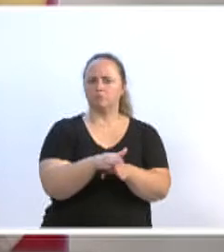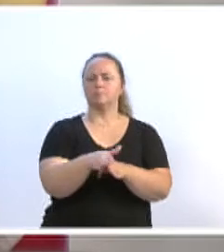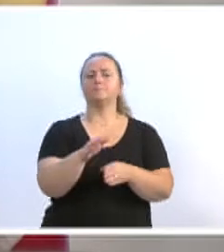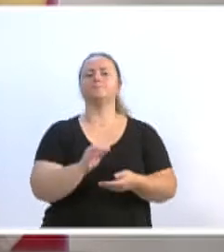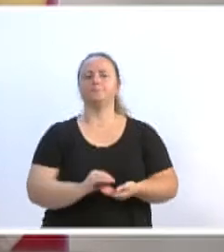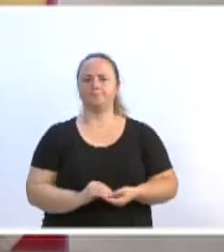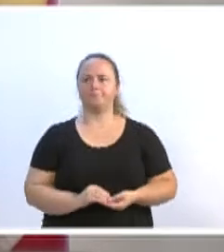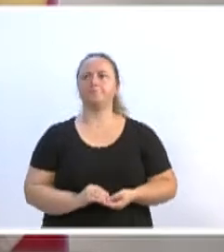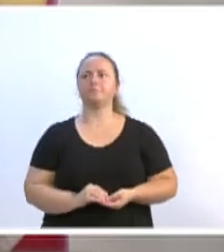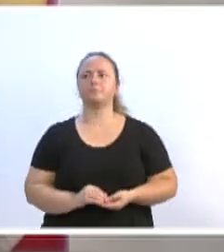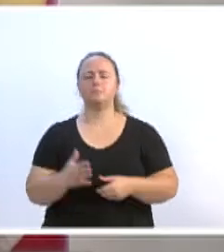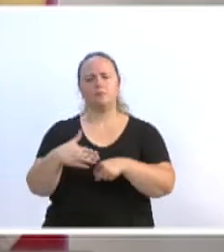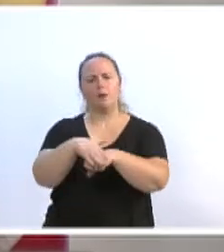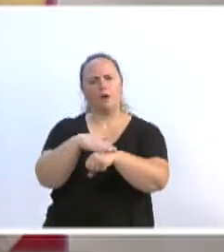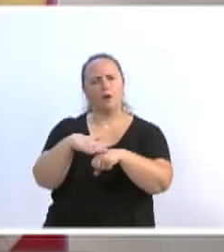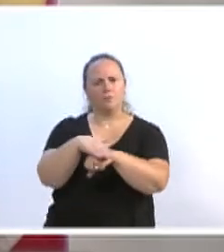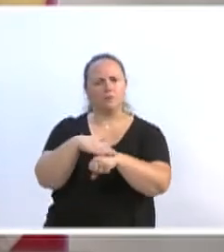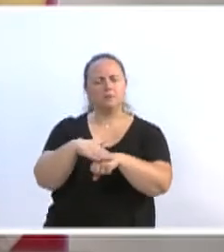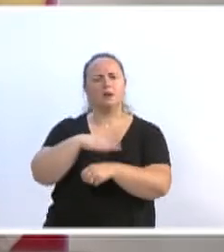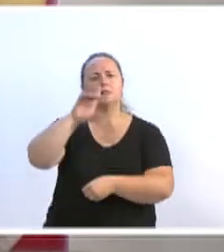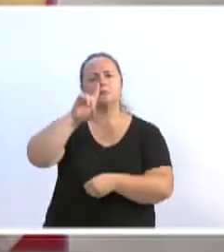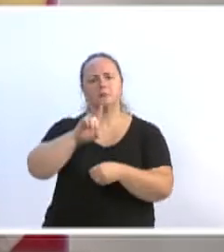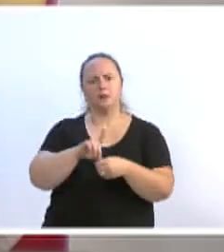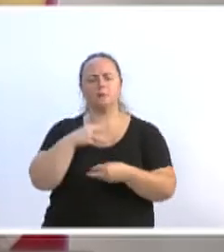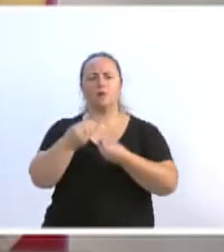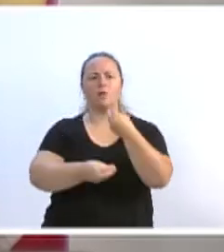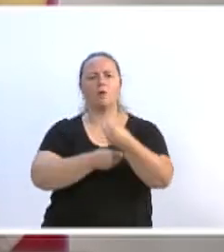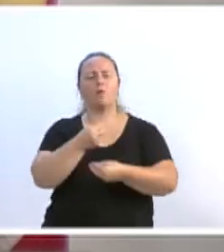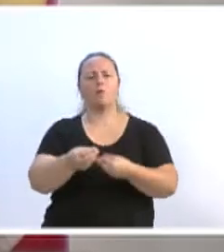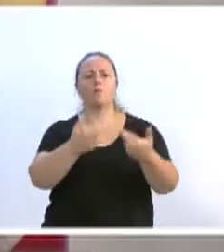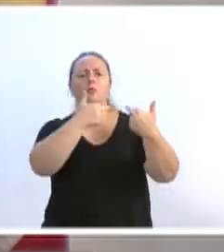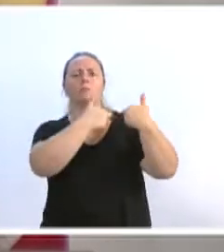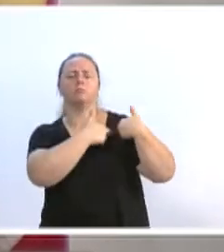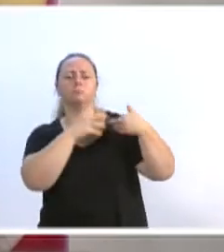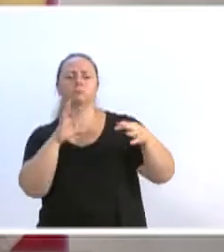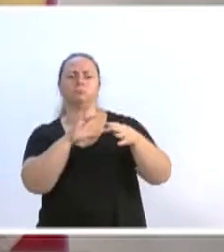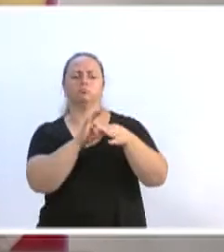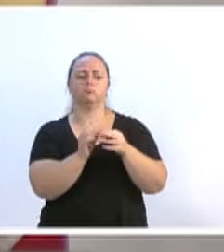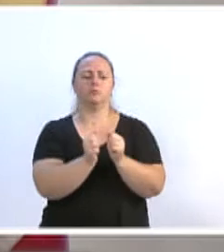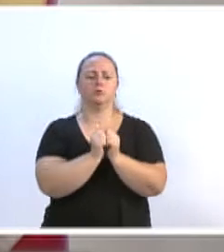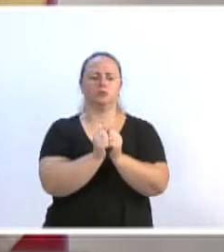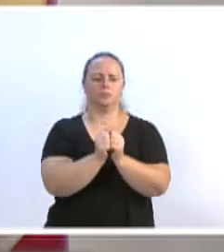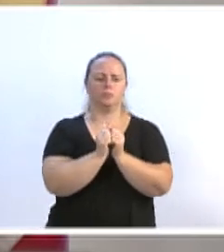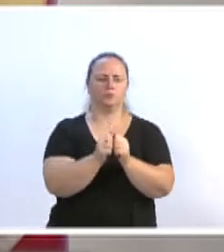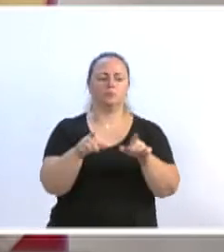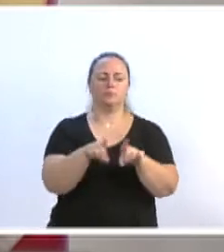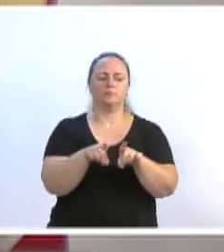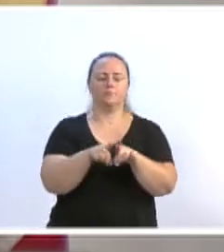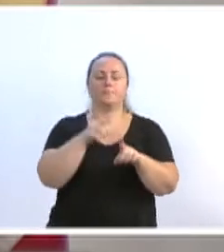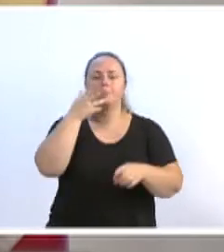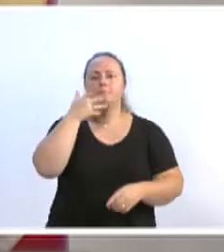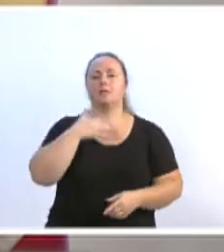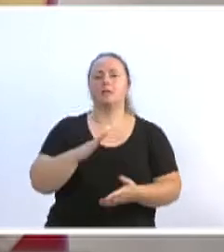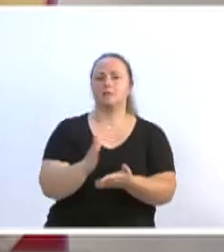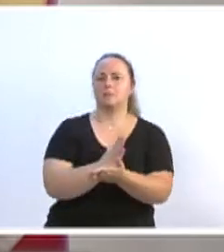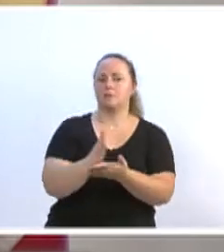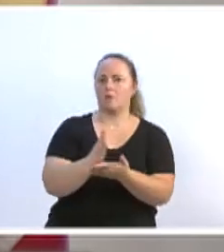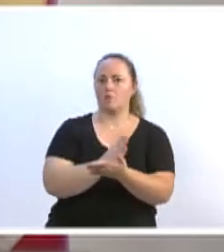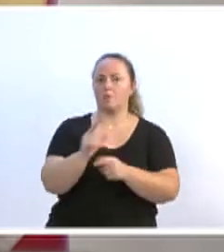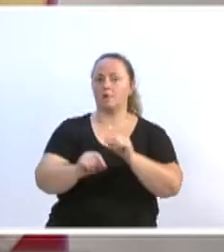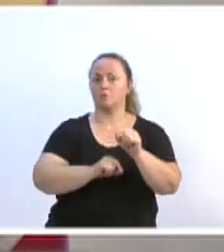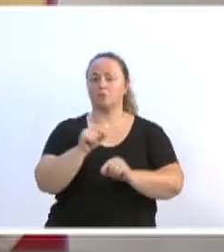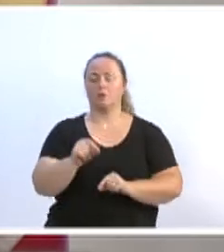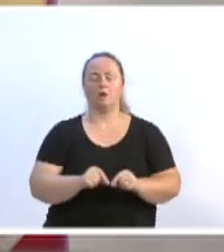a falarem com os diretores das escolas da responsabilidade que eles têm em relação a isso, e muitas crianças, hoje em dia, e seus familiares têm